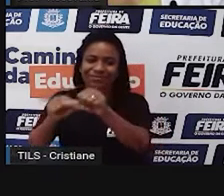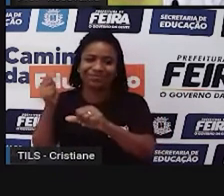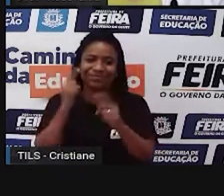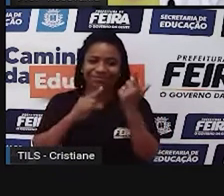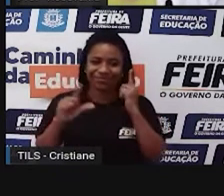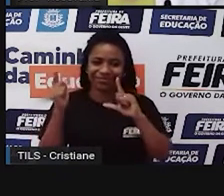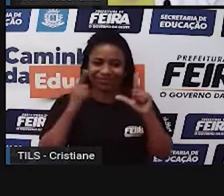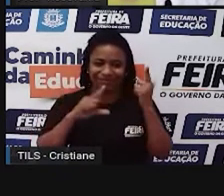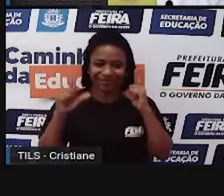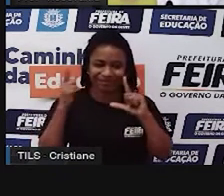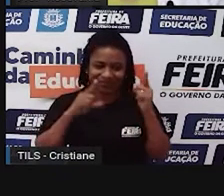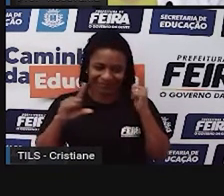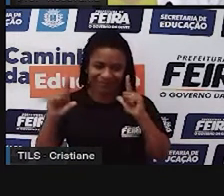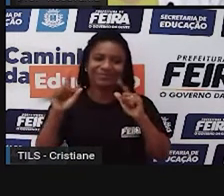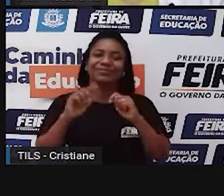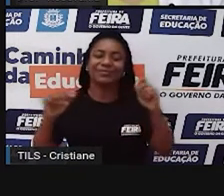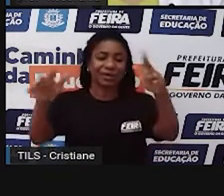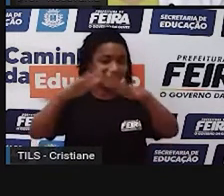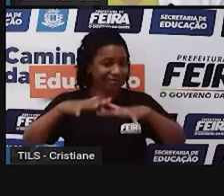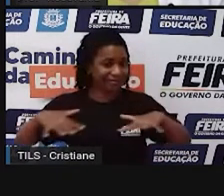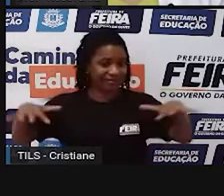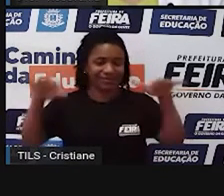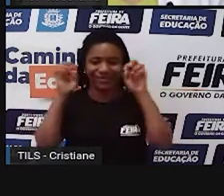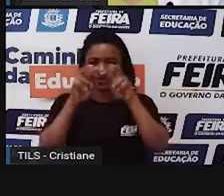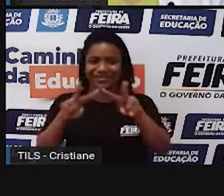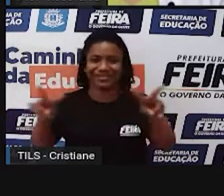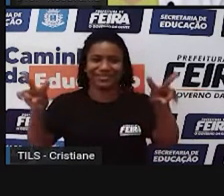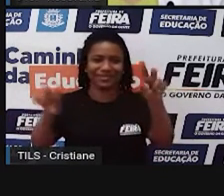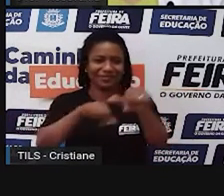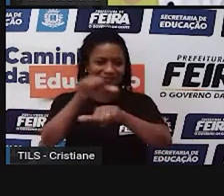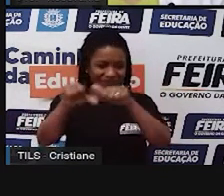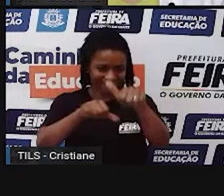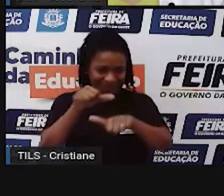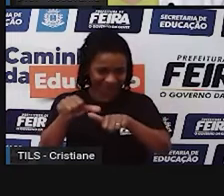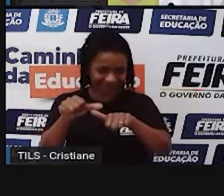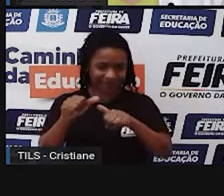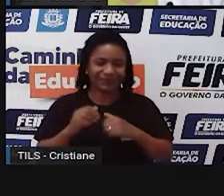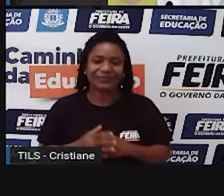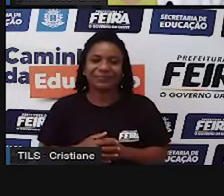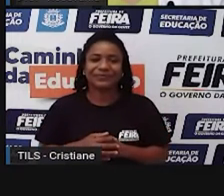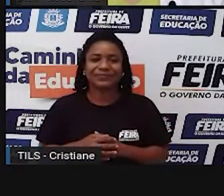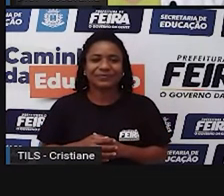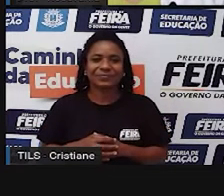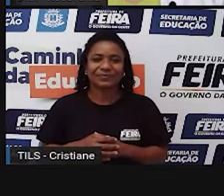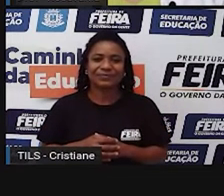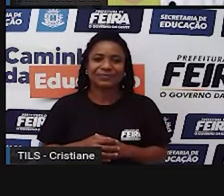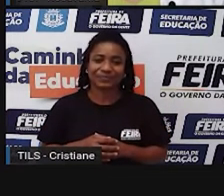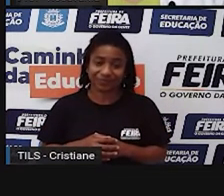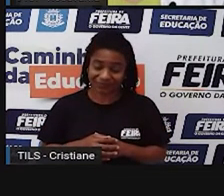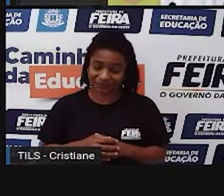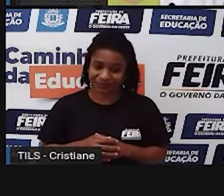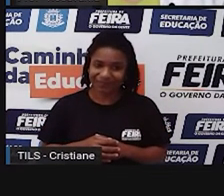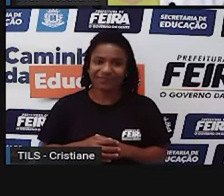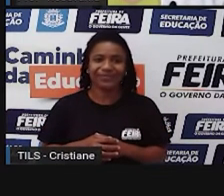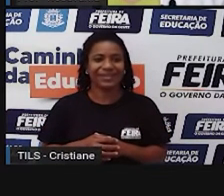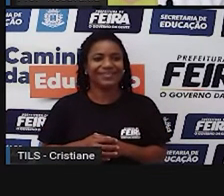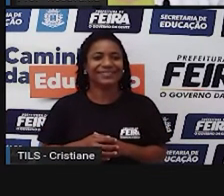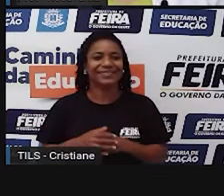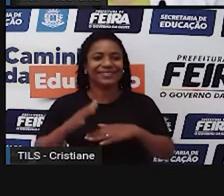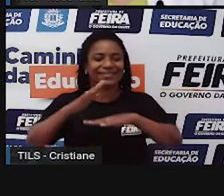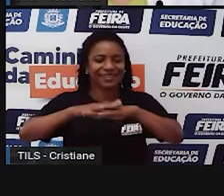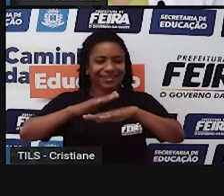e as paisagens, elas vão se modificando ao longo do tempo, né. Vamos lá. Bom, o trabalho humano